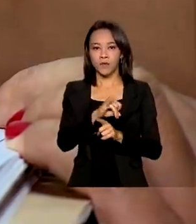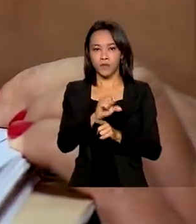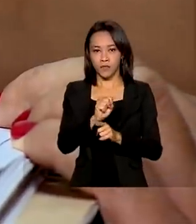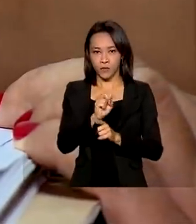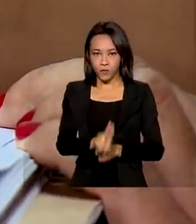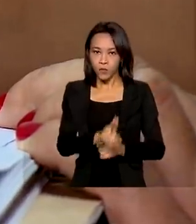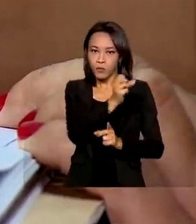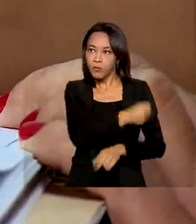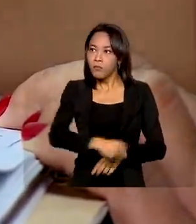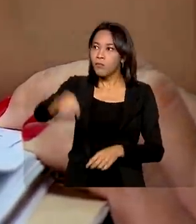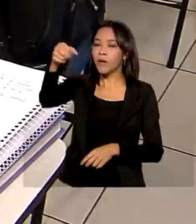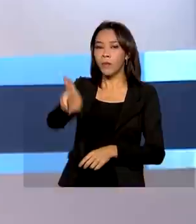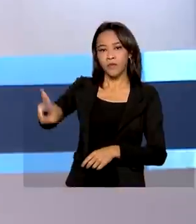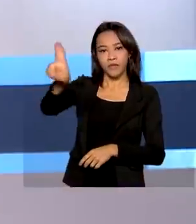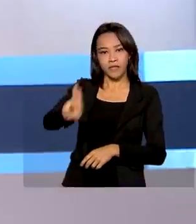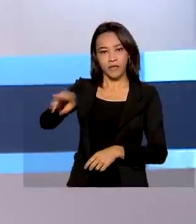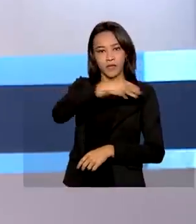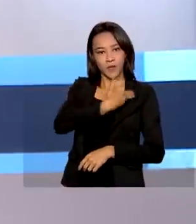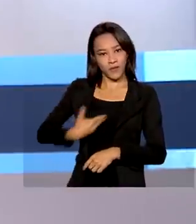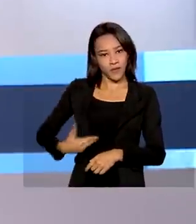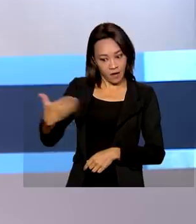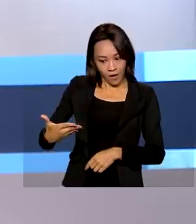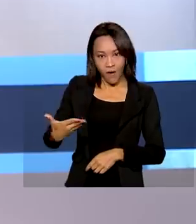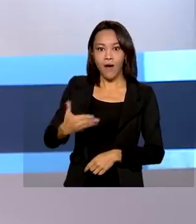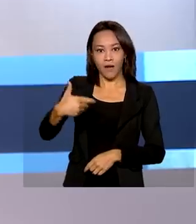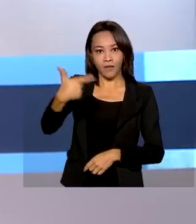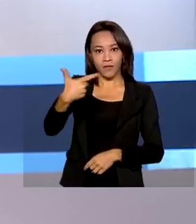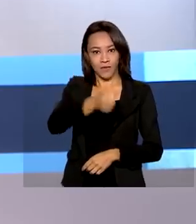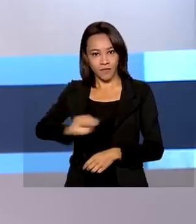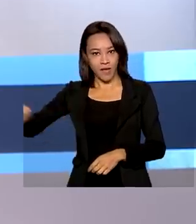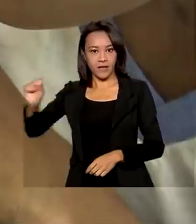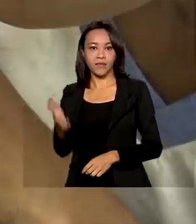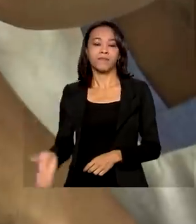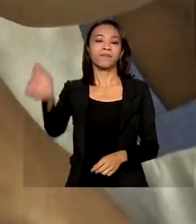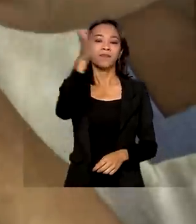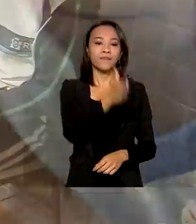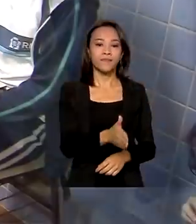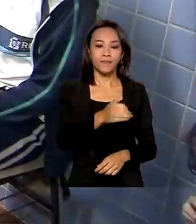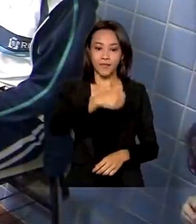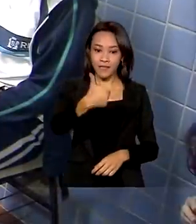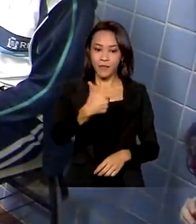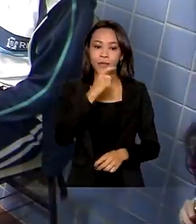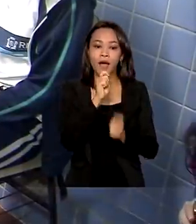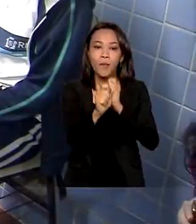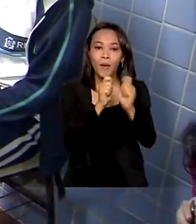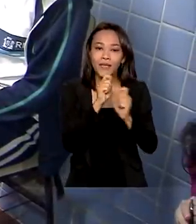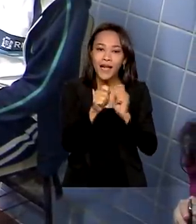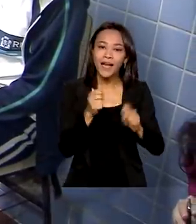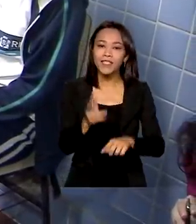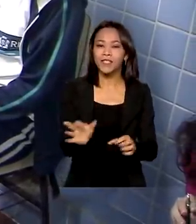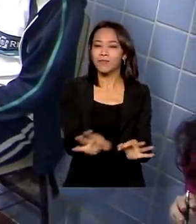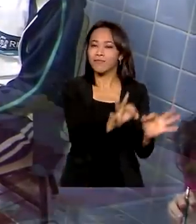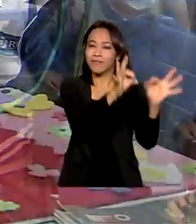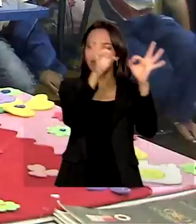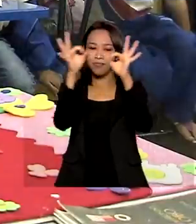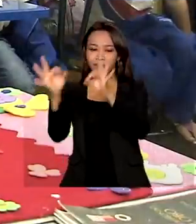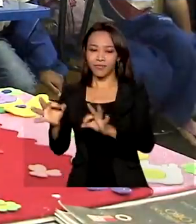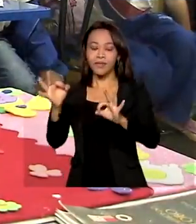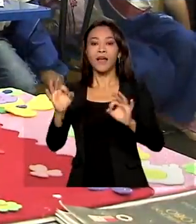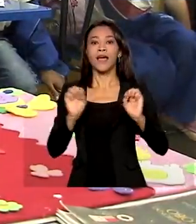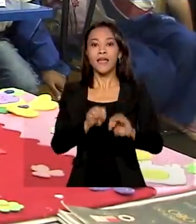agora, no segundo semestre. E ainda, a segunda reportagem da série Educar para Transformar.